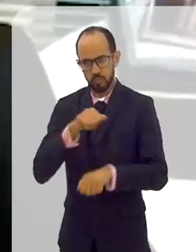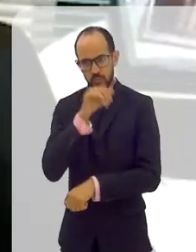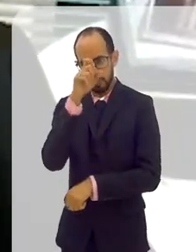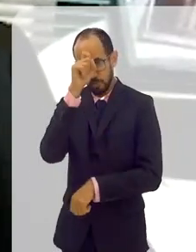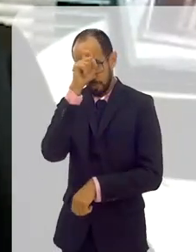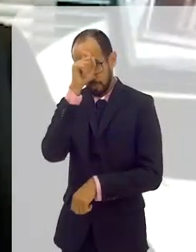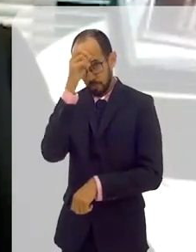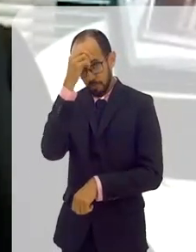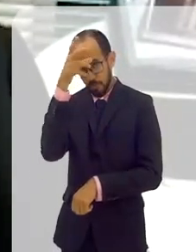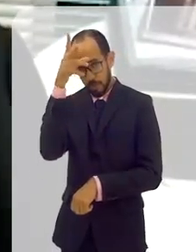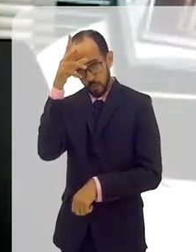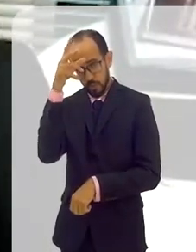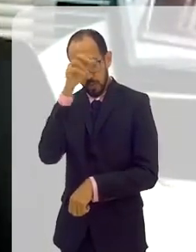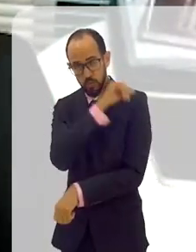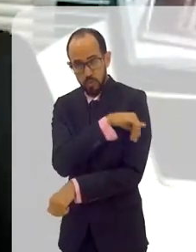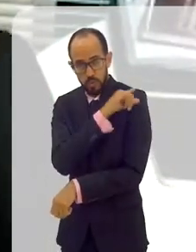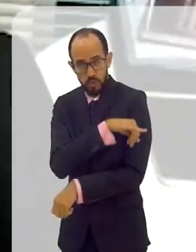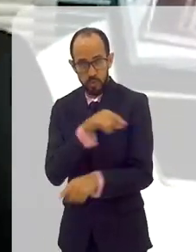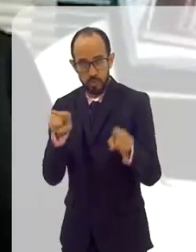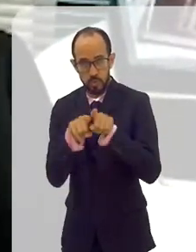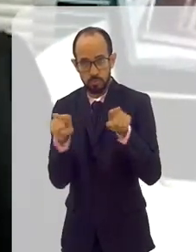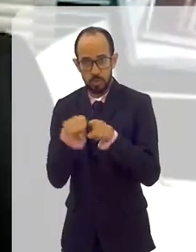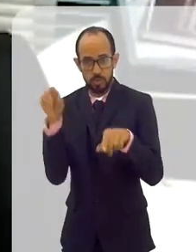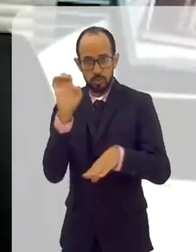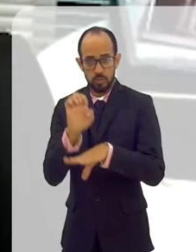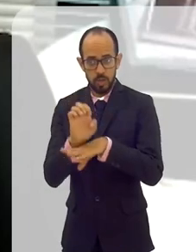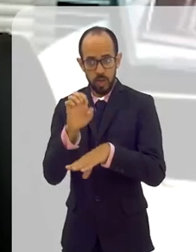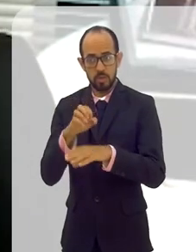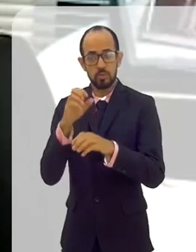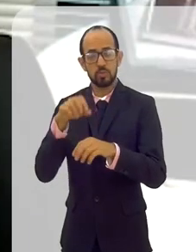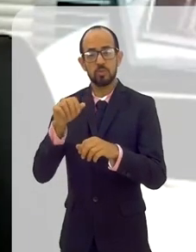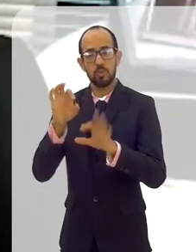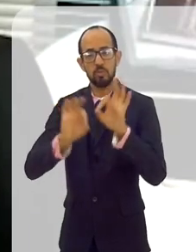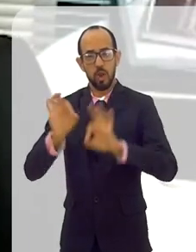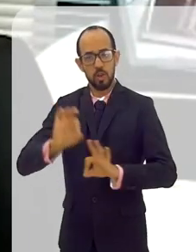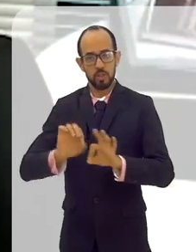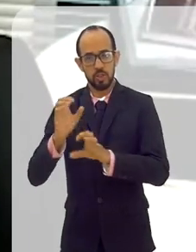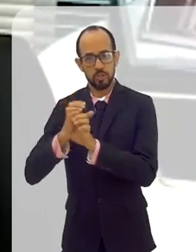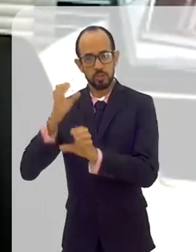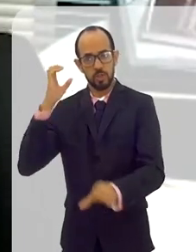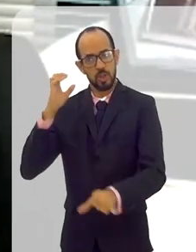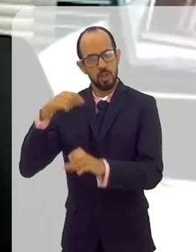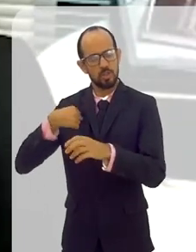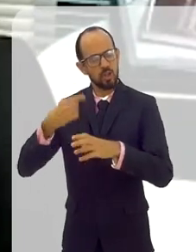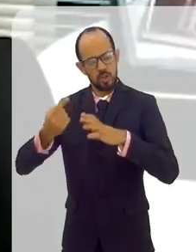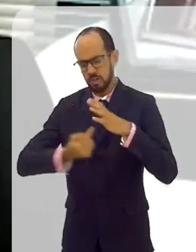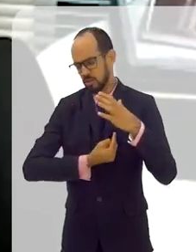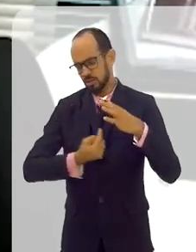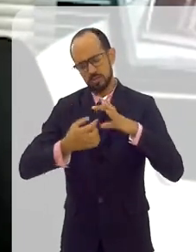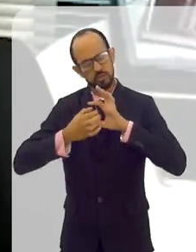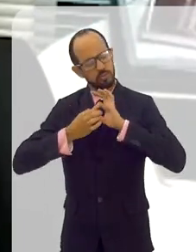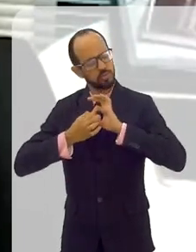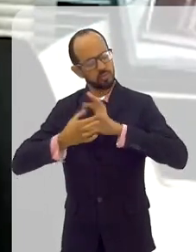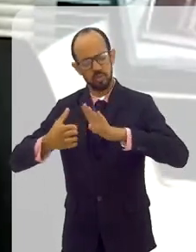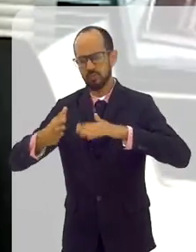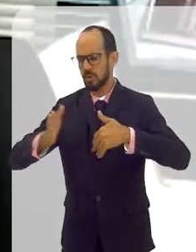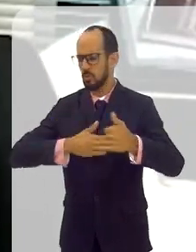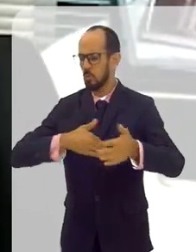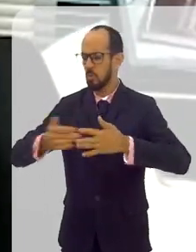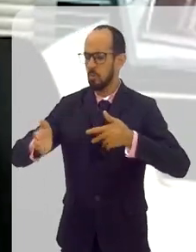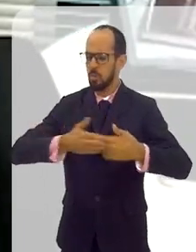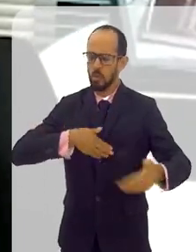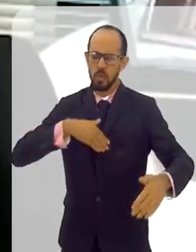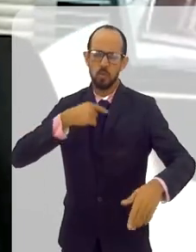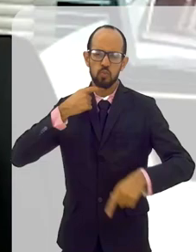do Rio, junto ao Estado, com projetos na área de engenharia, e estamos à disposição para